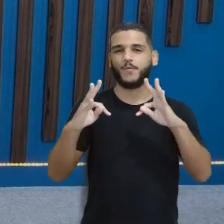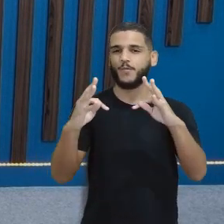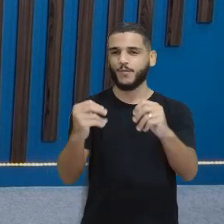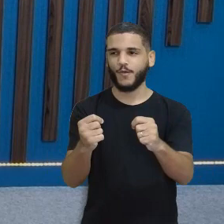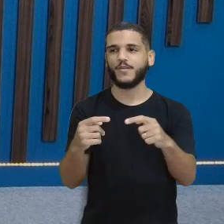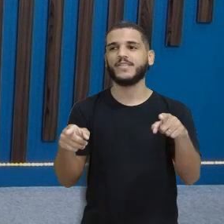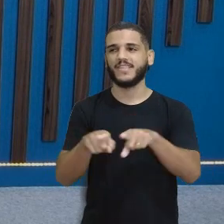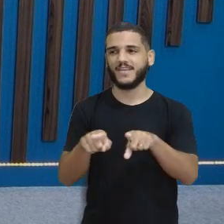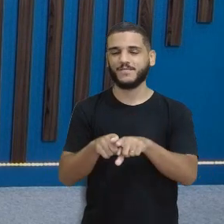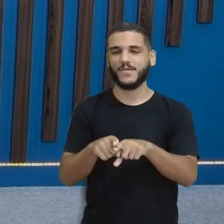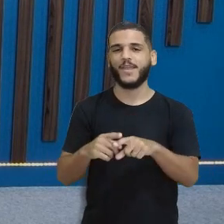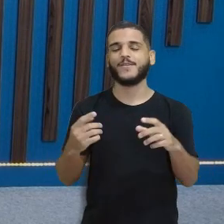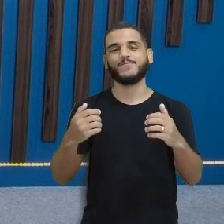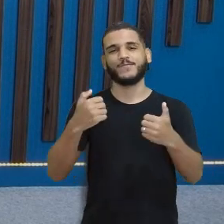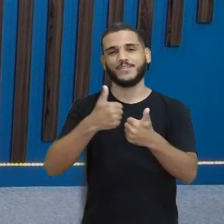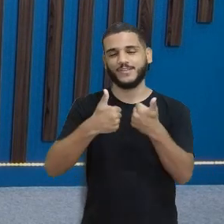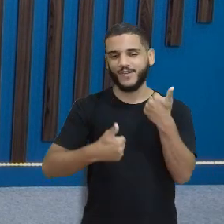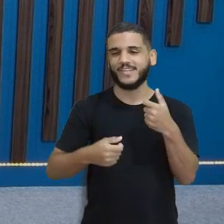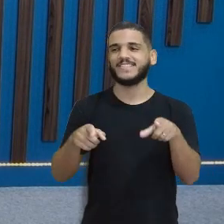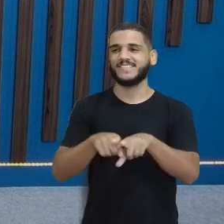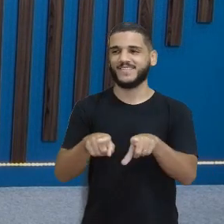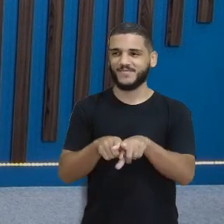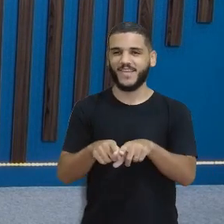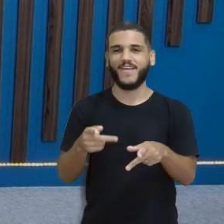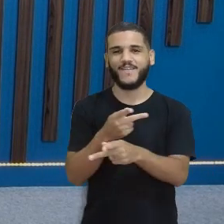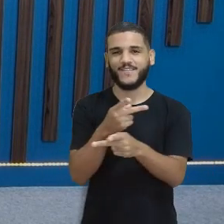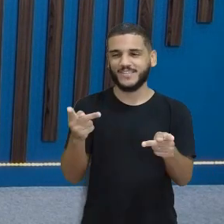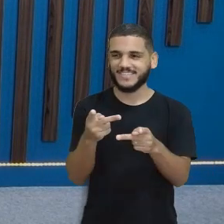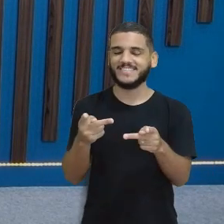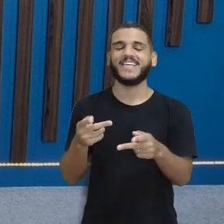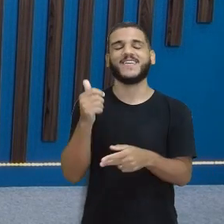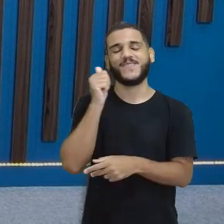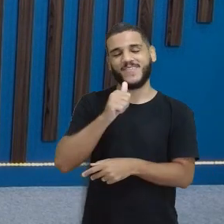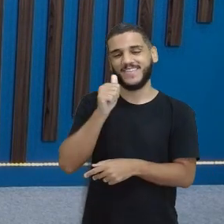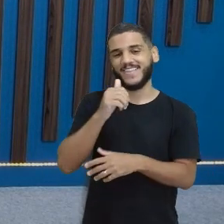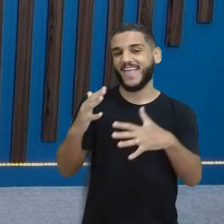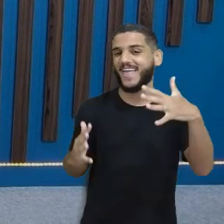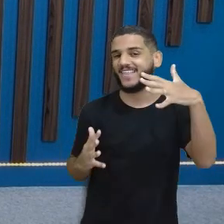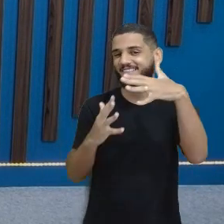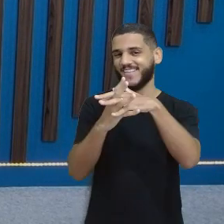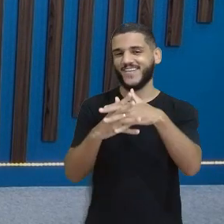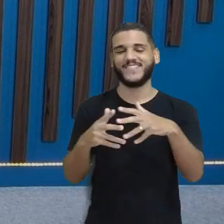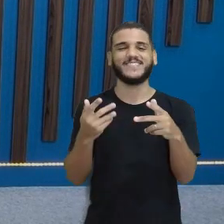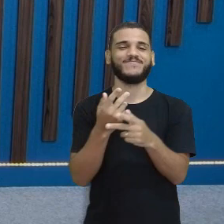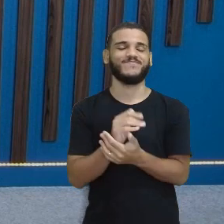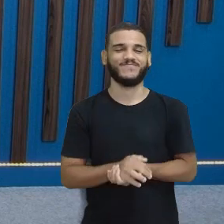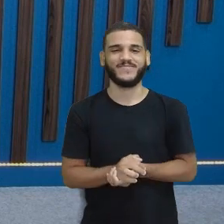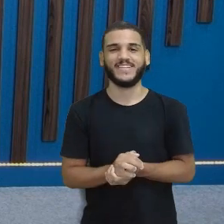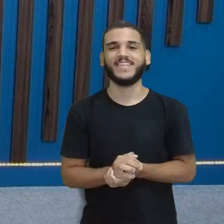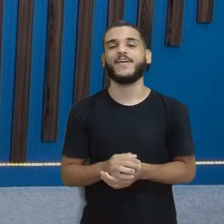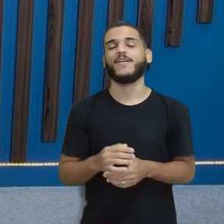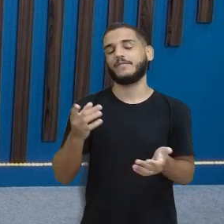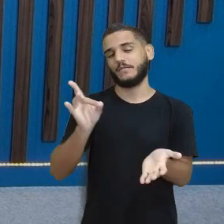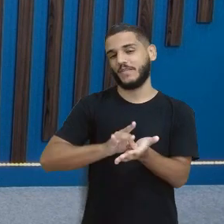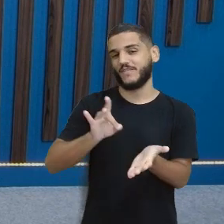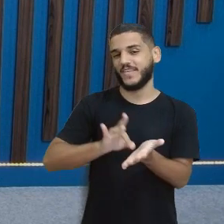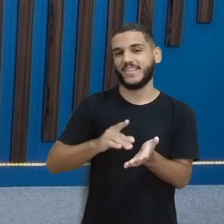Nossos jogadores arrasam E Vocês meninas Arrasam Sem vocês Sem